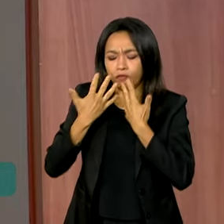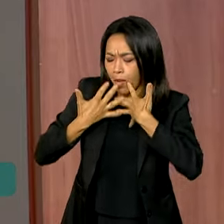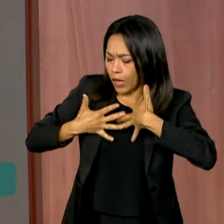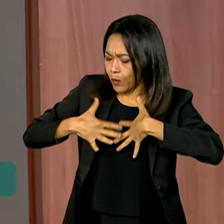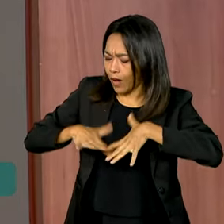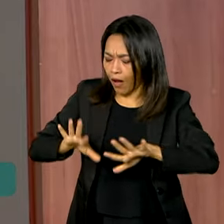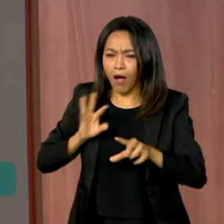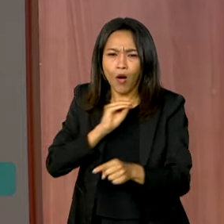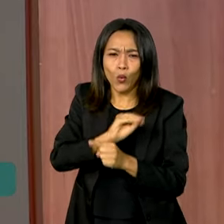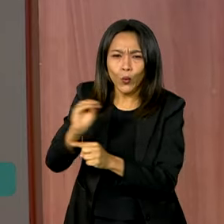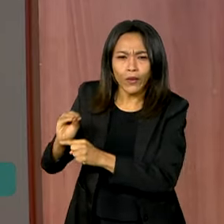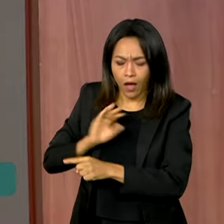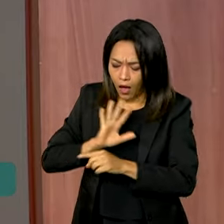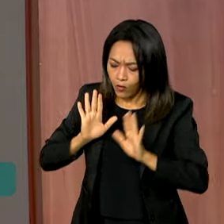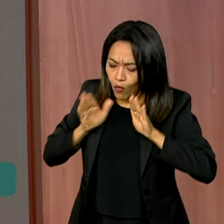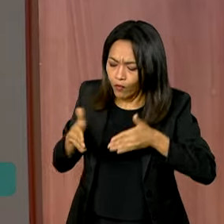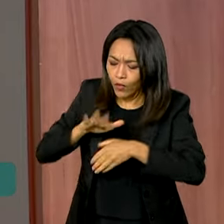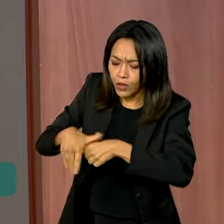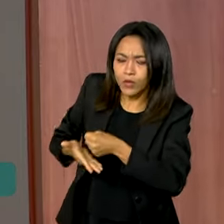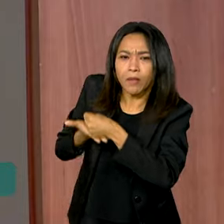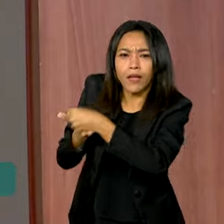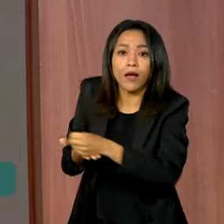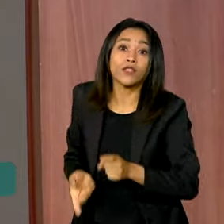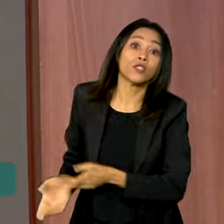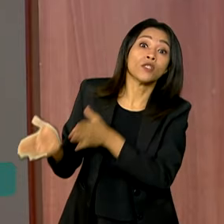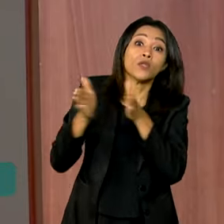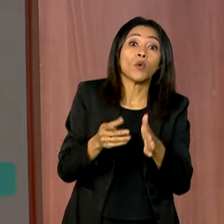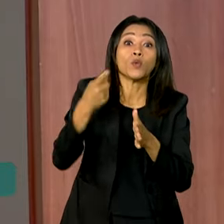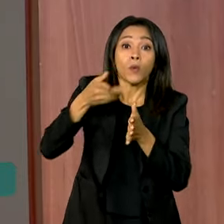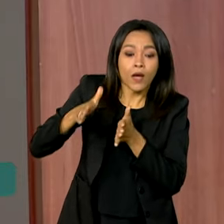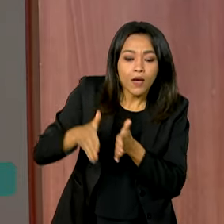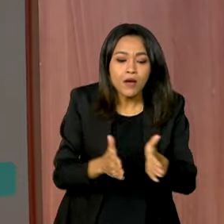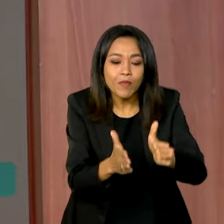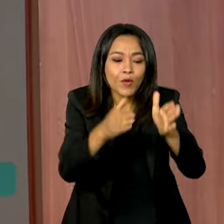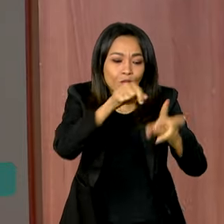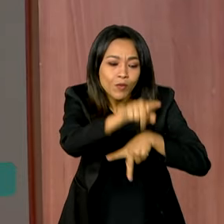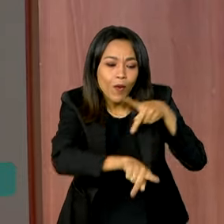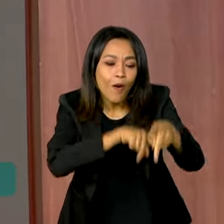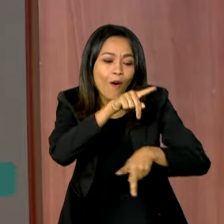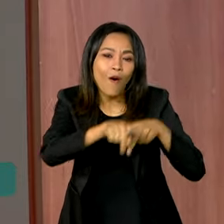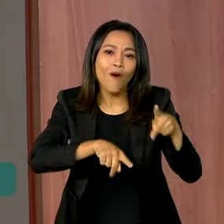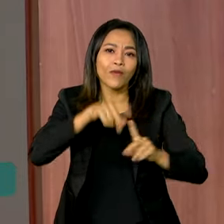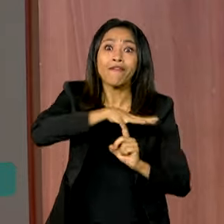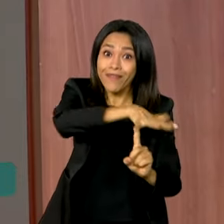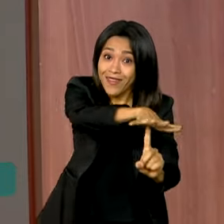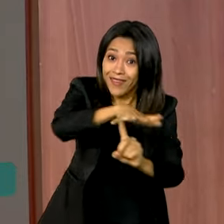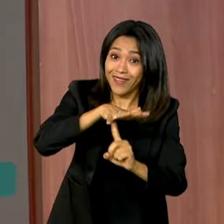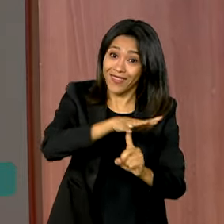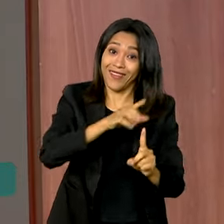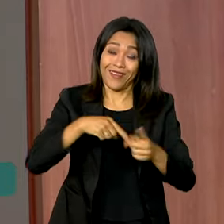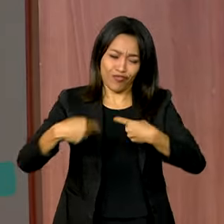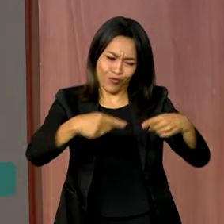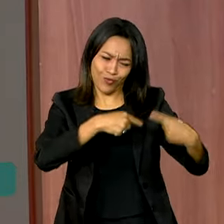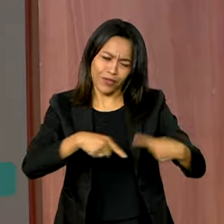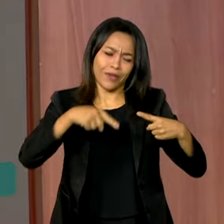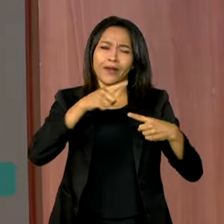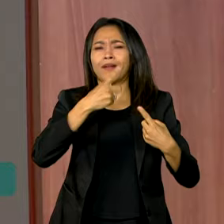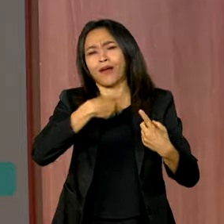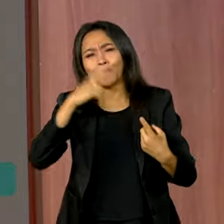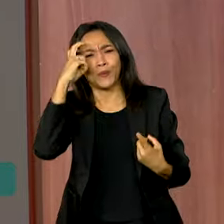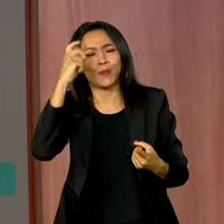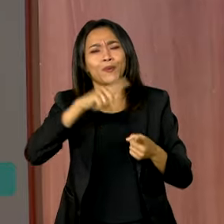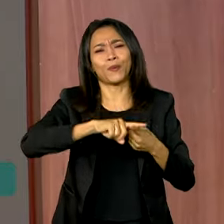sustentabilidade. E terão também o caminho dos povos, que vai discutir também as nossas culturas, os indígenas, os